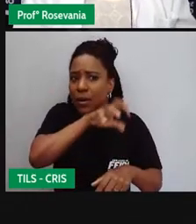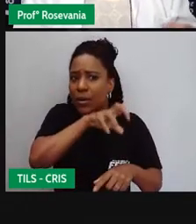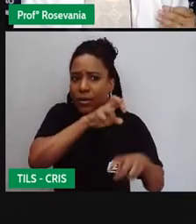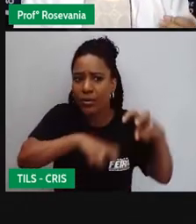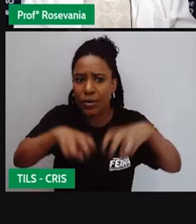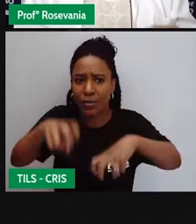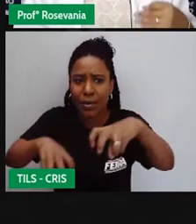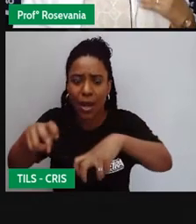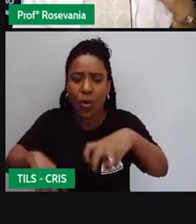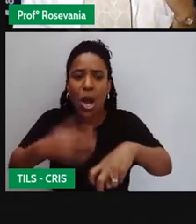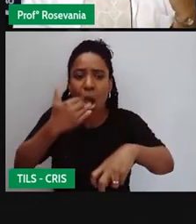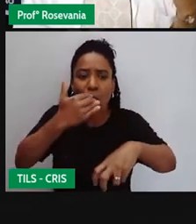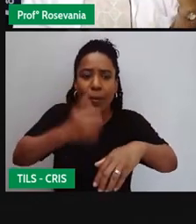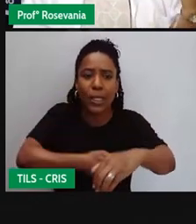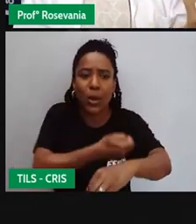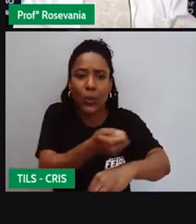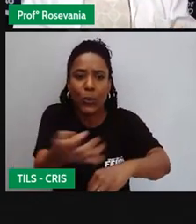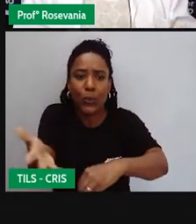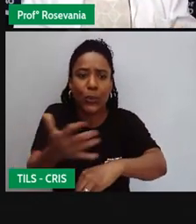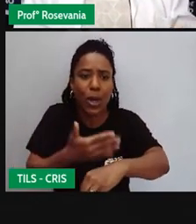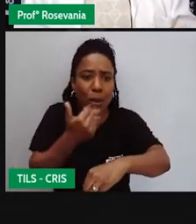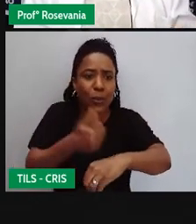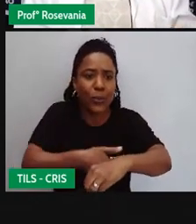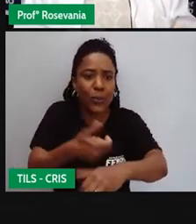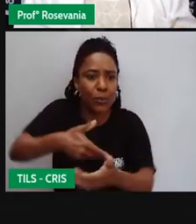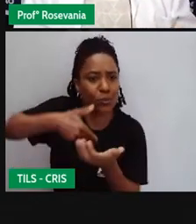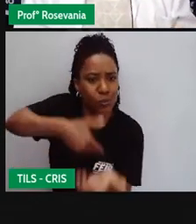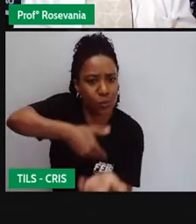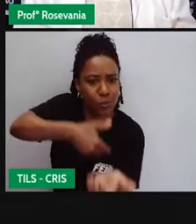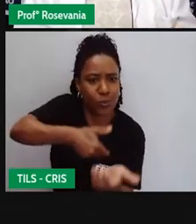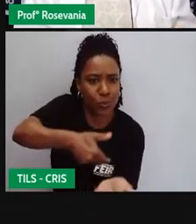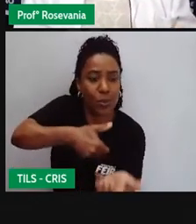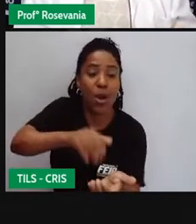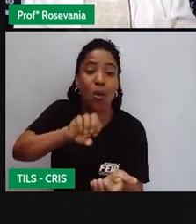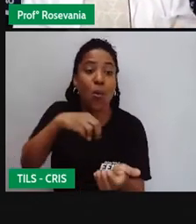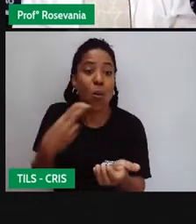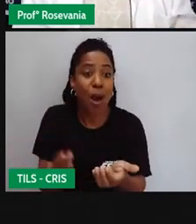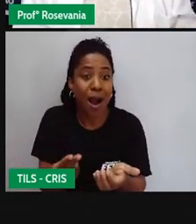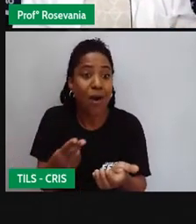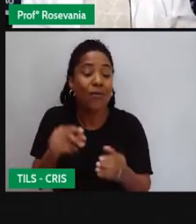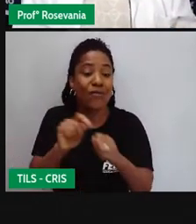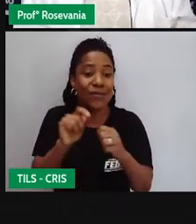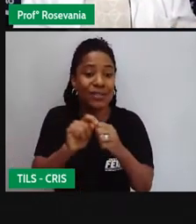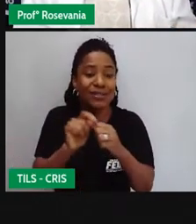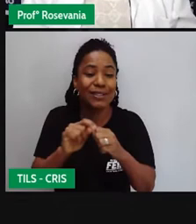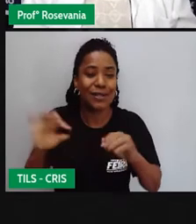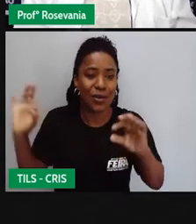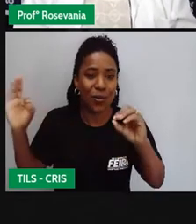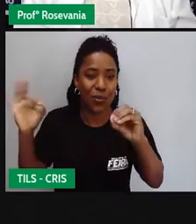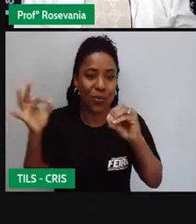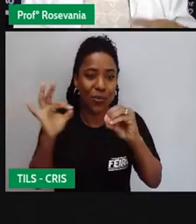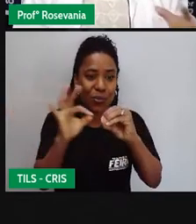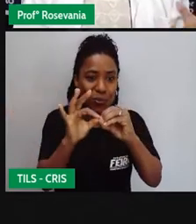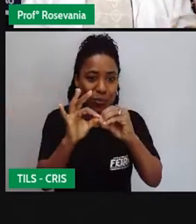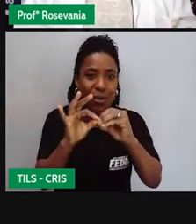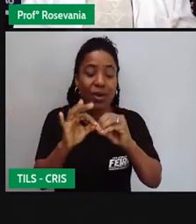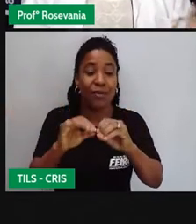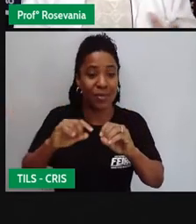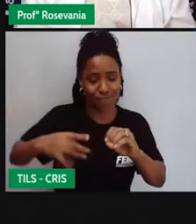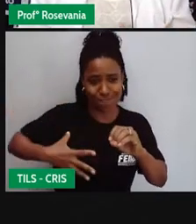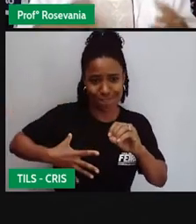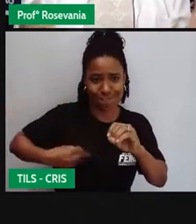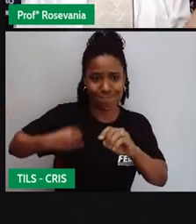ração eu vou dar, o tipo de inseminação que eu vou fazer, como é que eu vou deixar eles